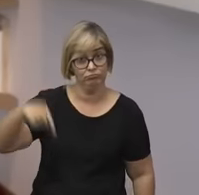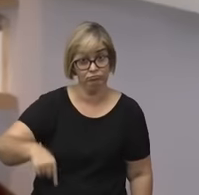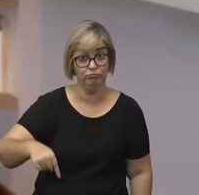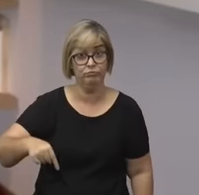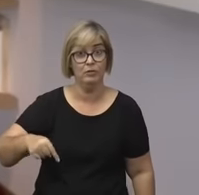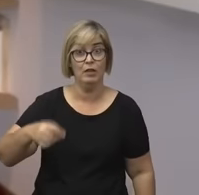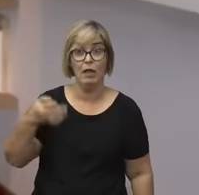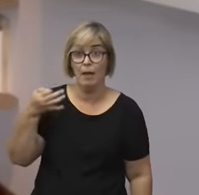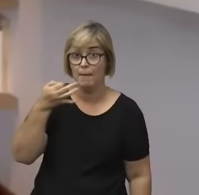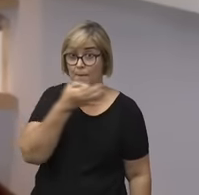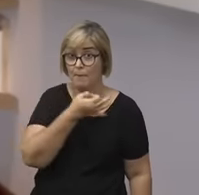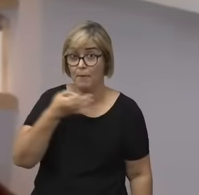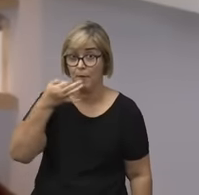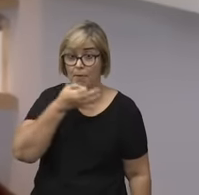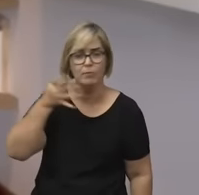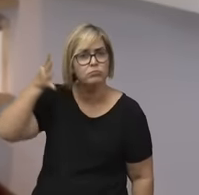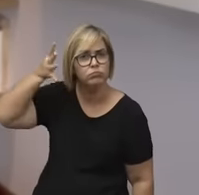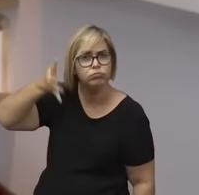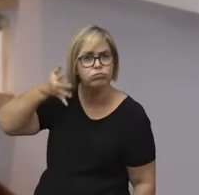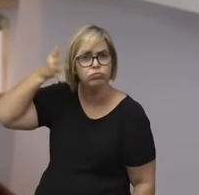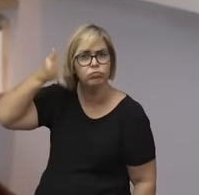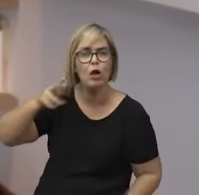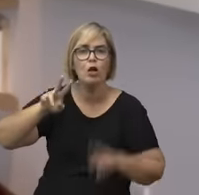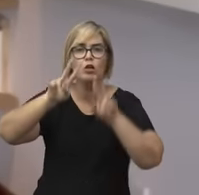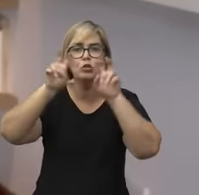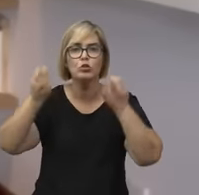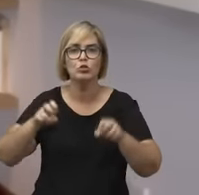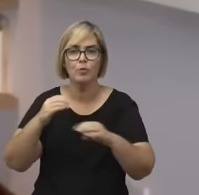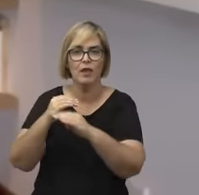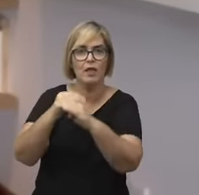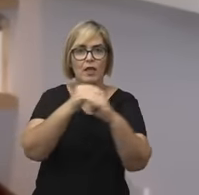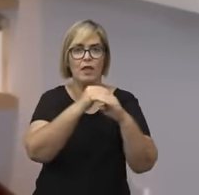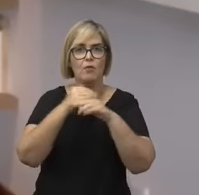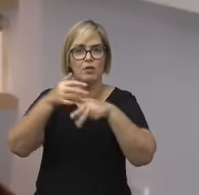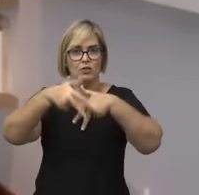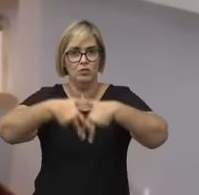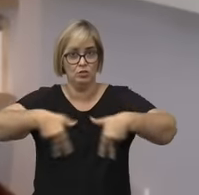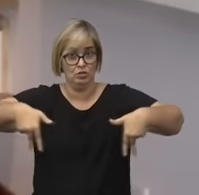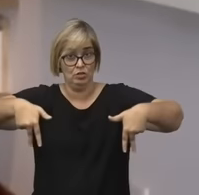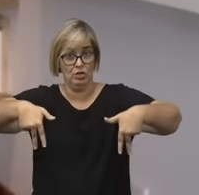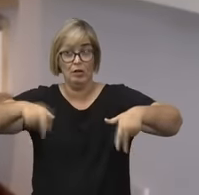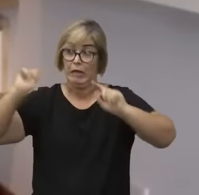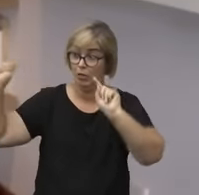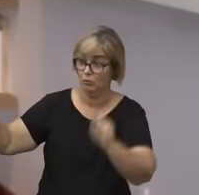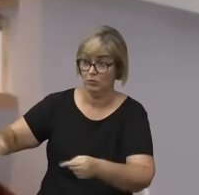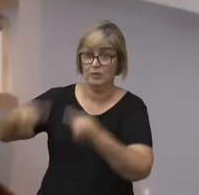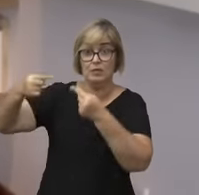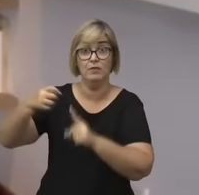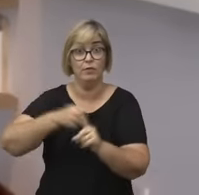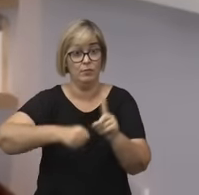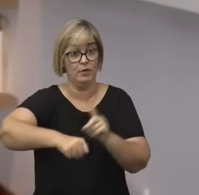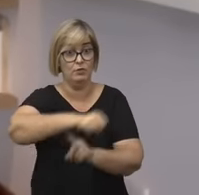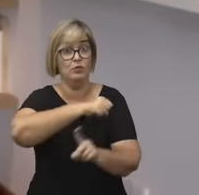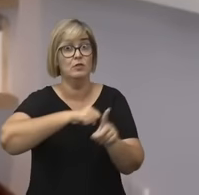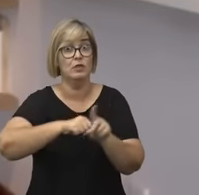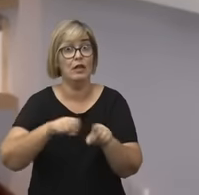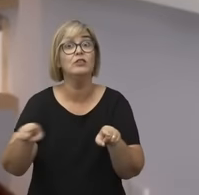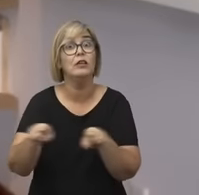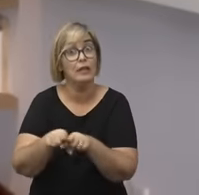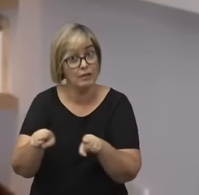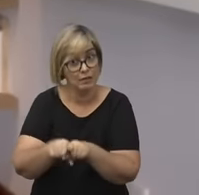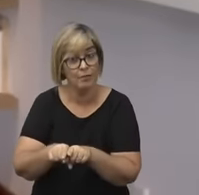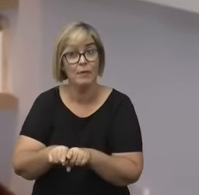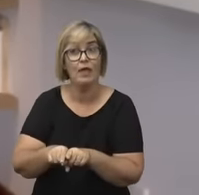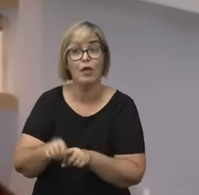desafiadora como aquela de equidade de gênero, que desafia a nossa sociedade, mas também desafia, obviamente, os nossos cursos de filosofia, a